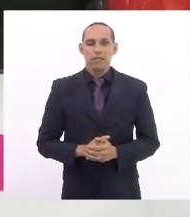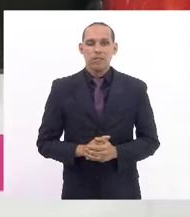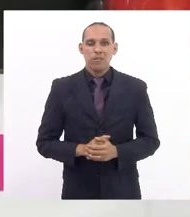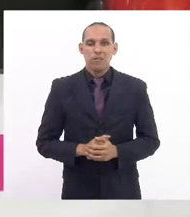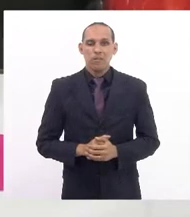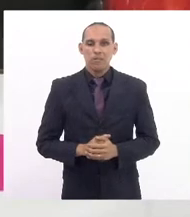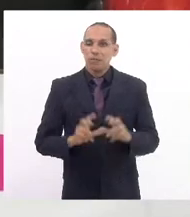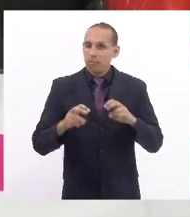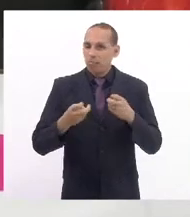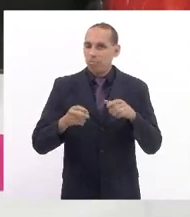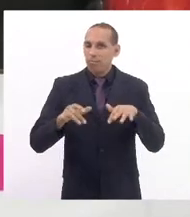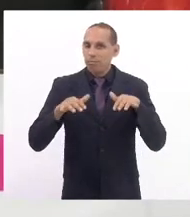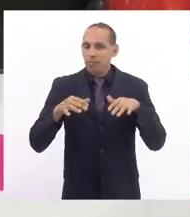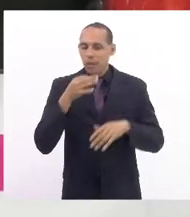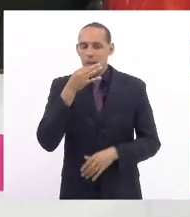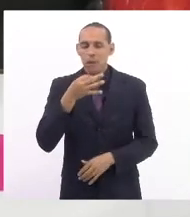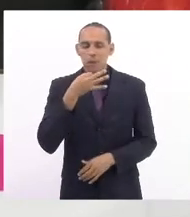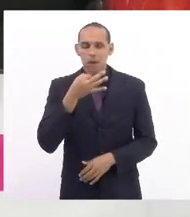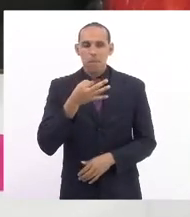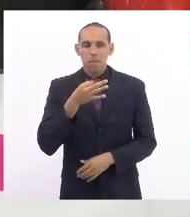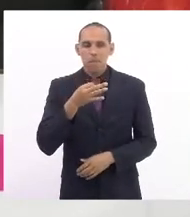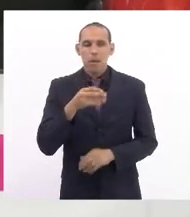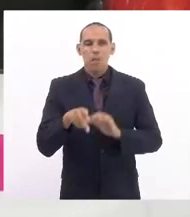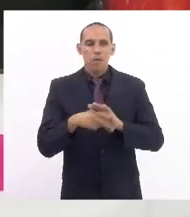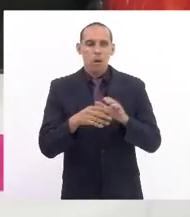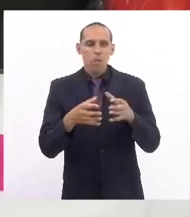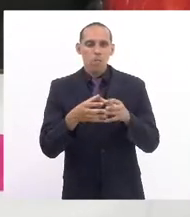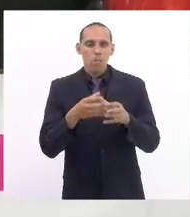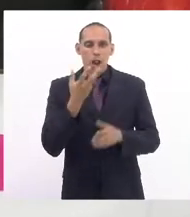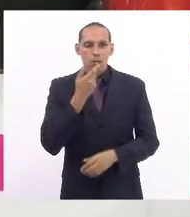em plenário, vai emitir o parecer pela Comissão de Crianças.